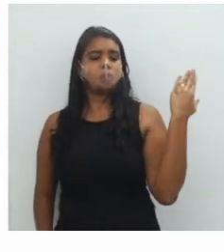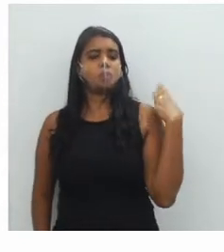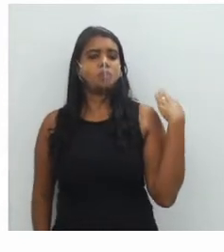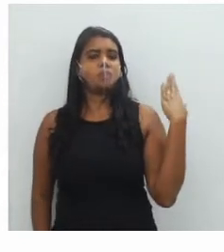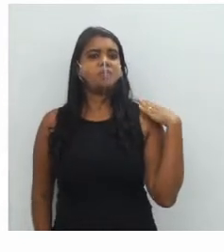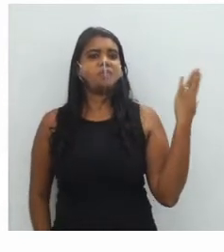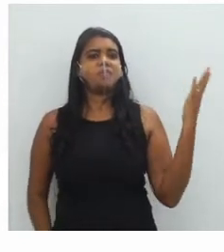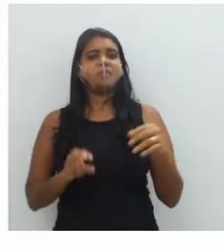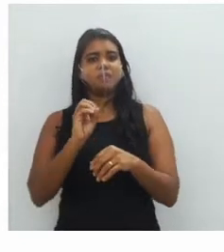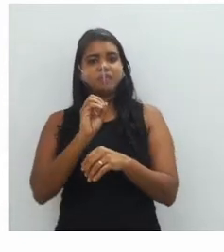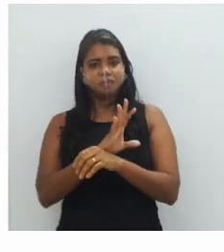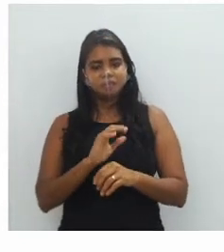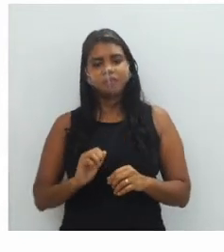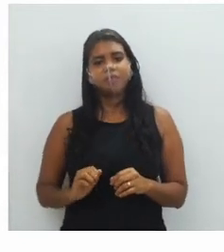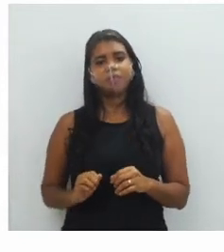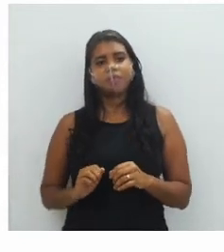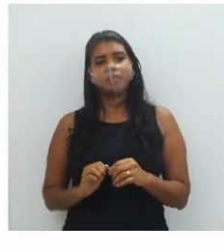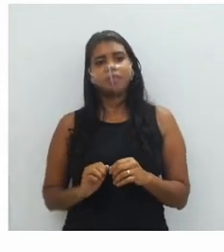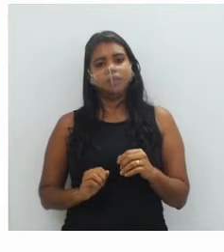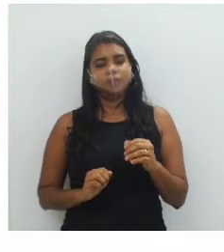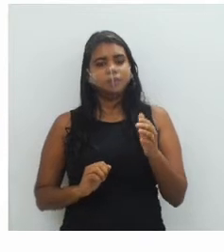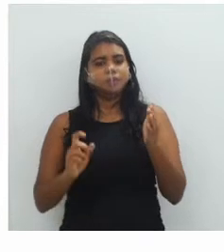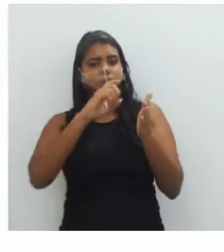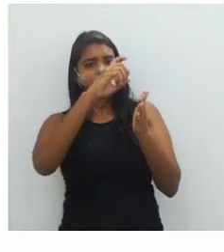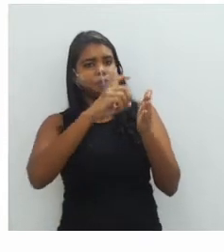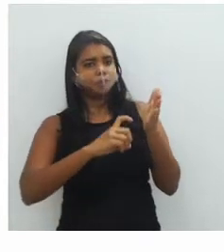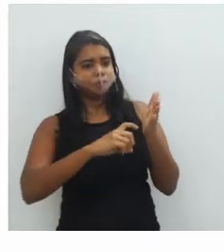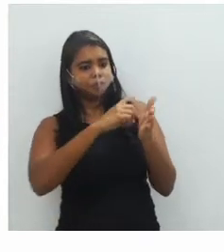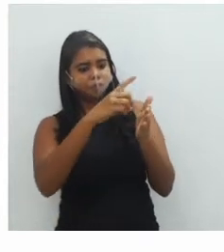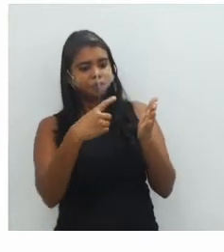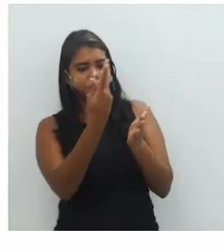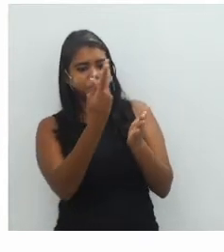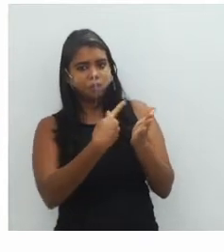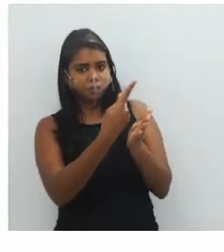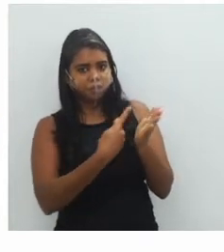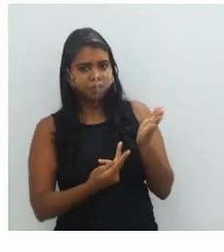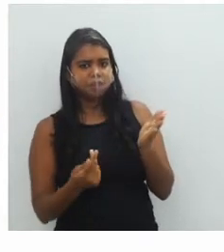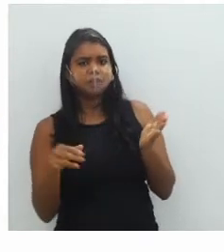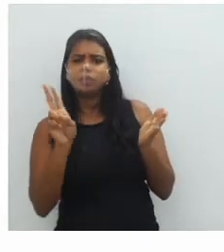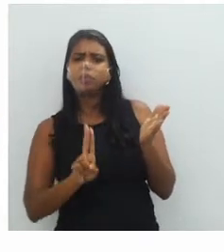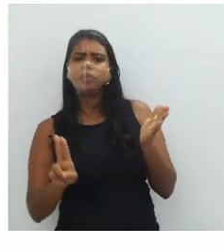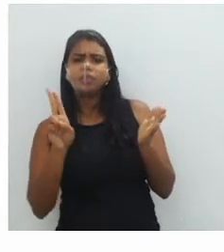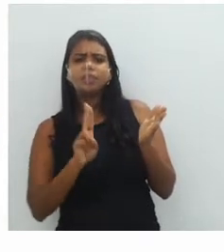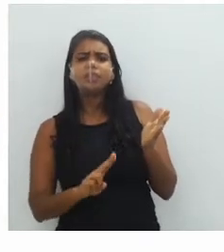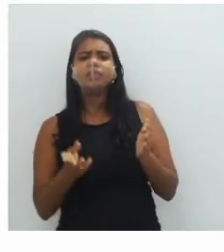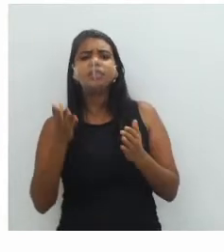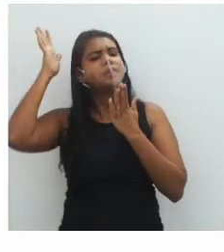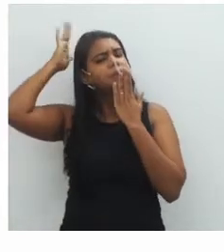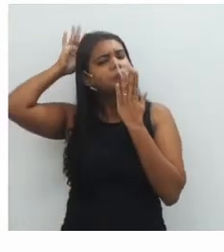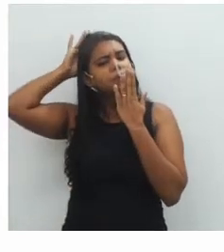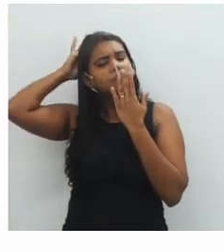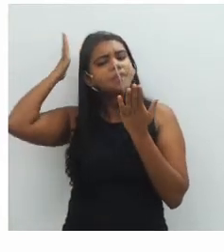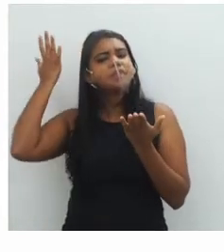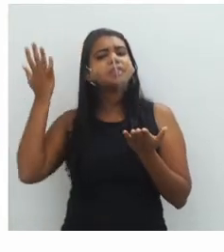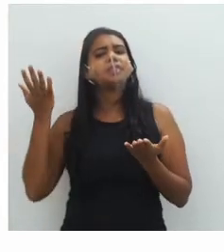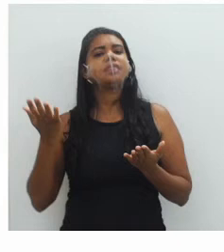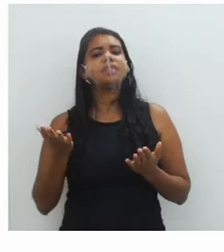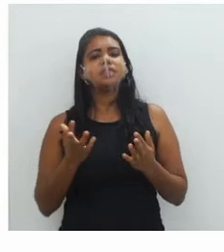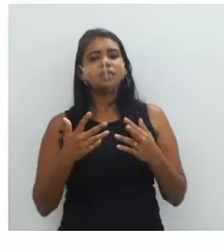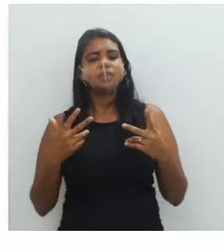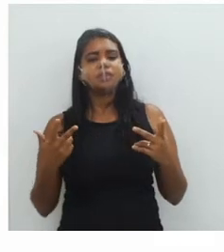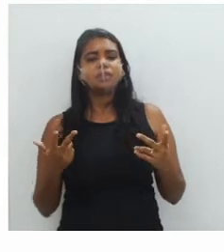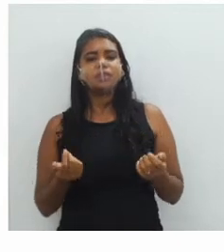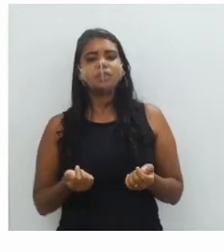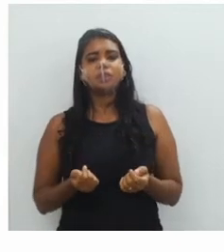vendo um padrão de grafismo, né? Que é um tipo de desenho muito utilizado pelos indígenas, por alguns